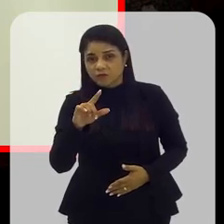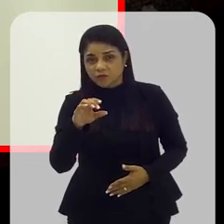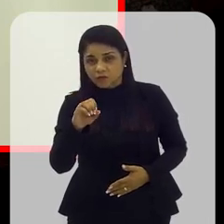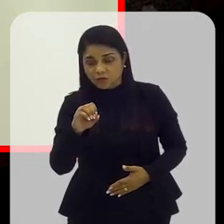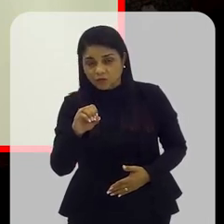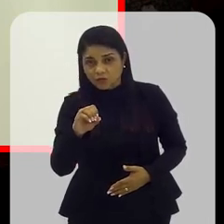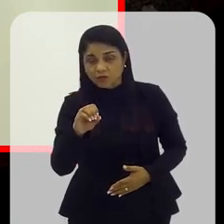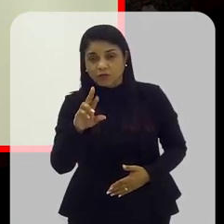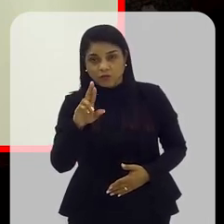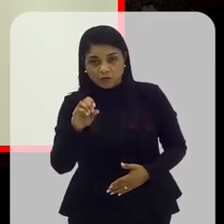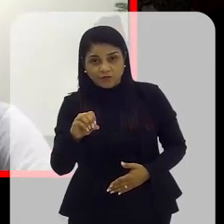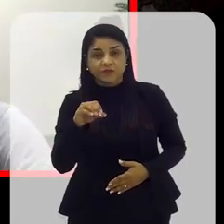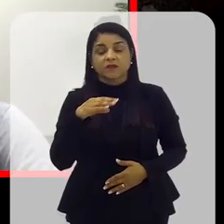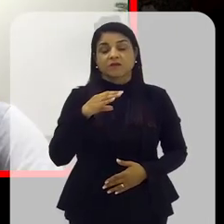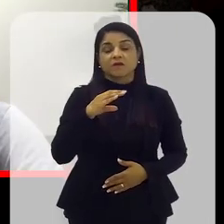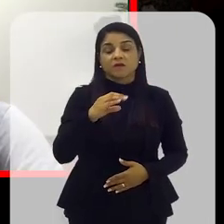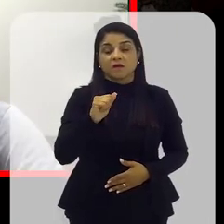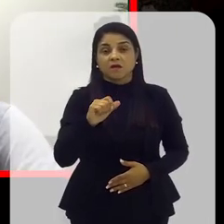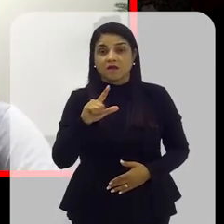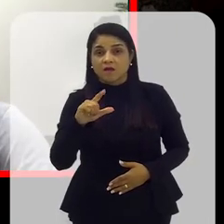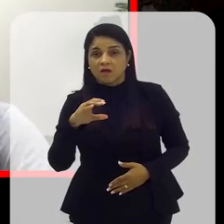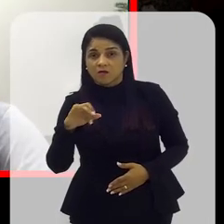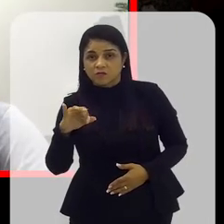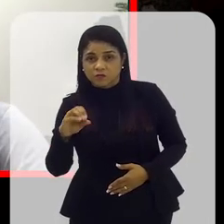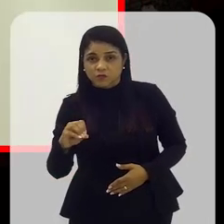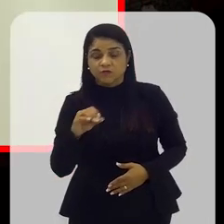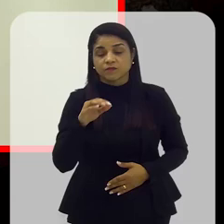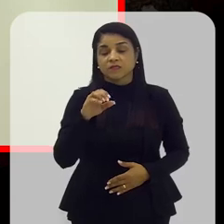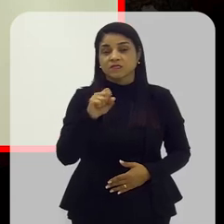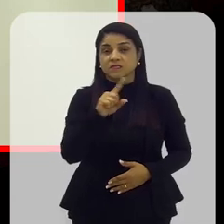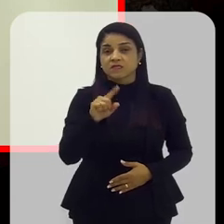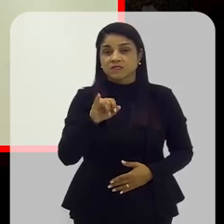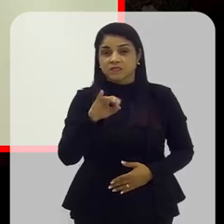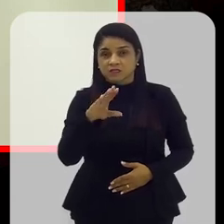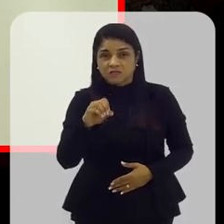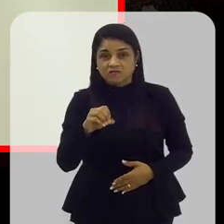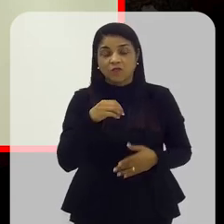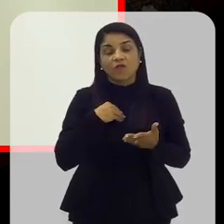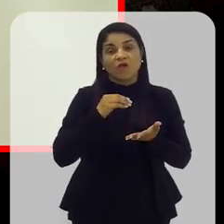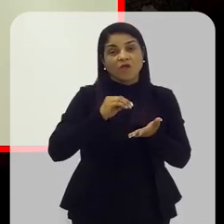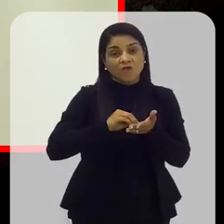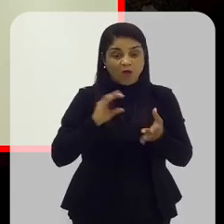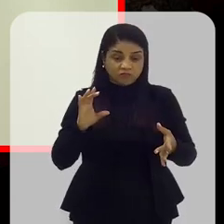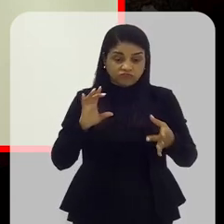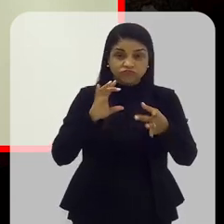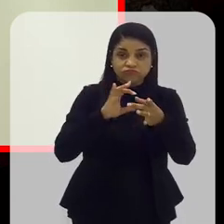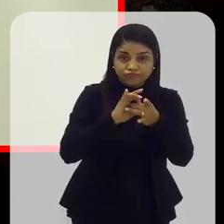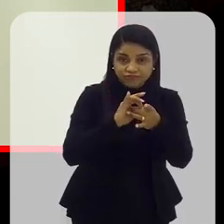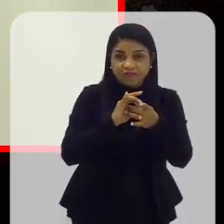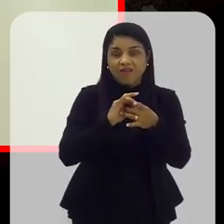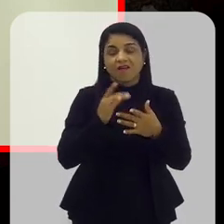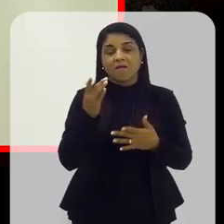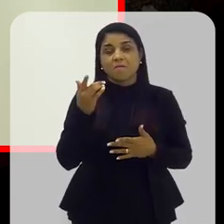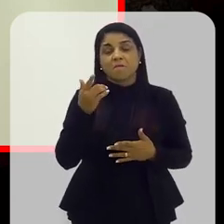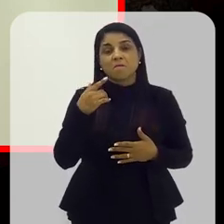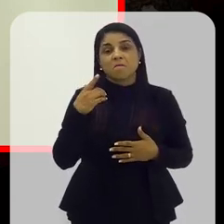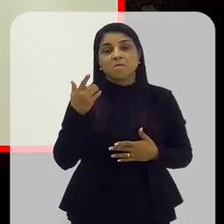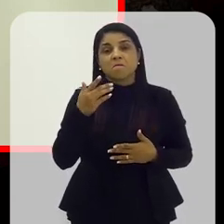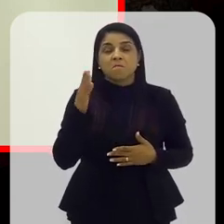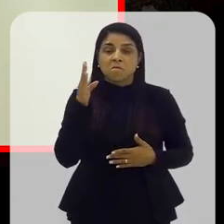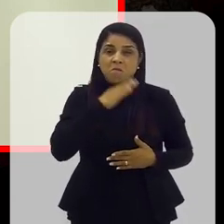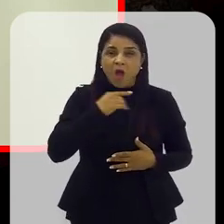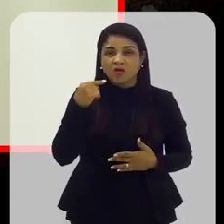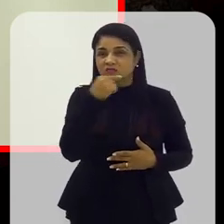seja, dietas hiperpalatáveis associadas a uma má higiene, propiciando a cárie